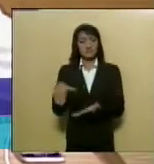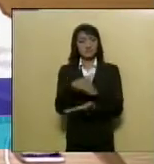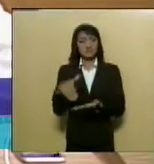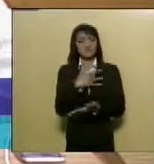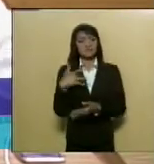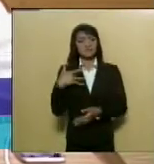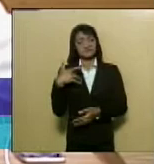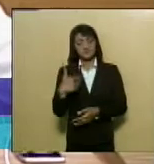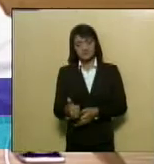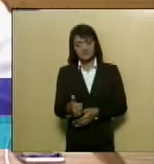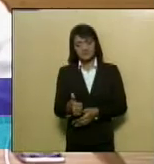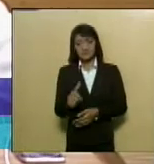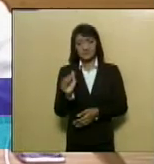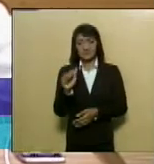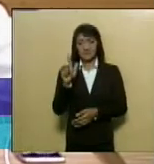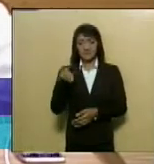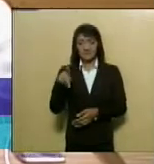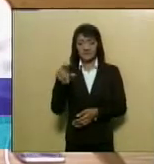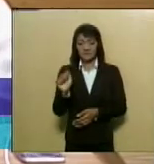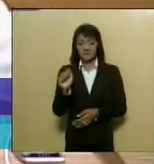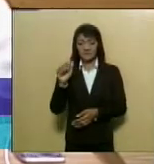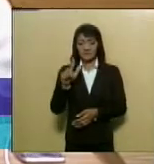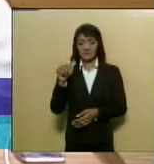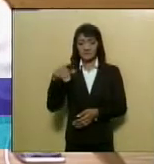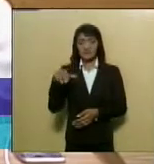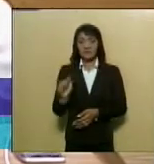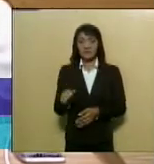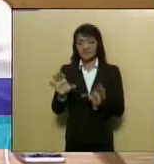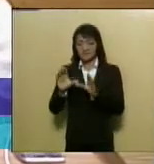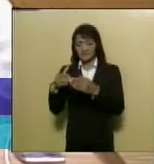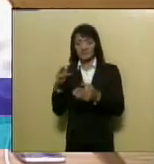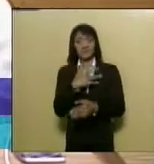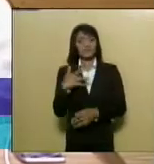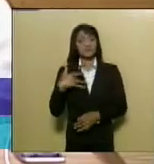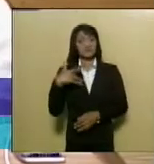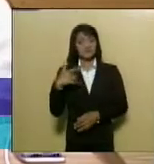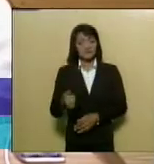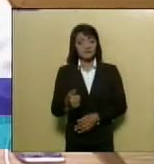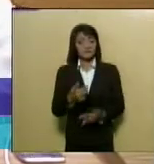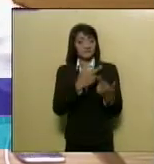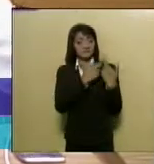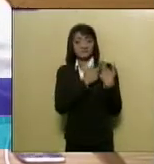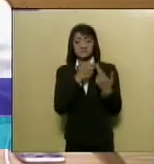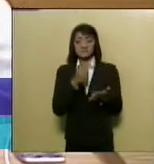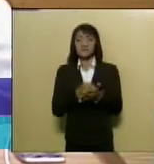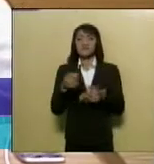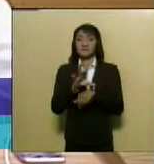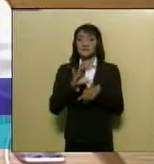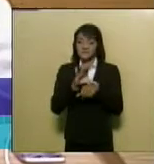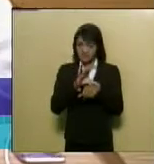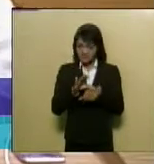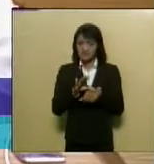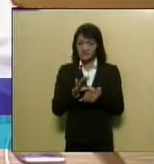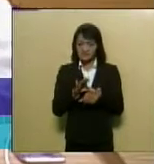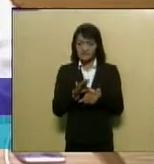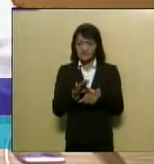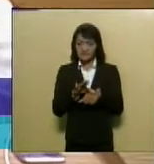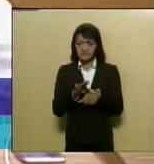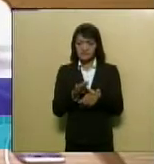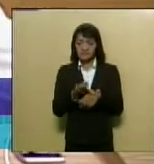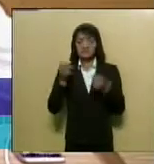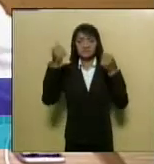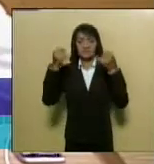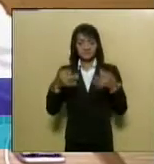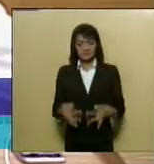Saúde ao meio da Lima a esta casa para a Comissão de Saúde, que é uma obrigação constitucional, inclusive, que é para ele fazer